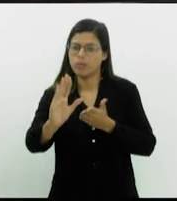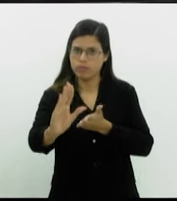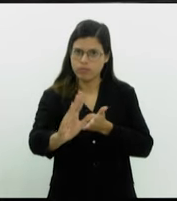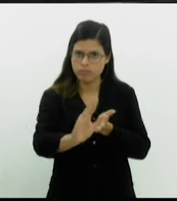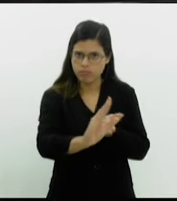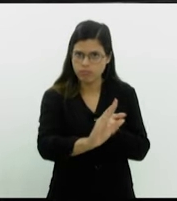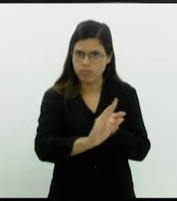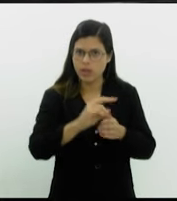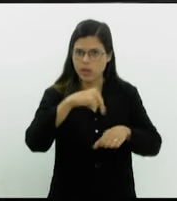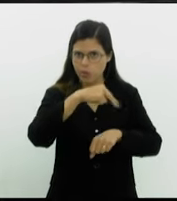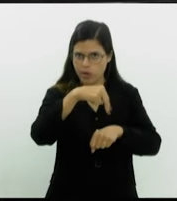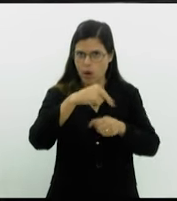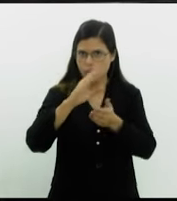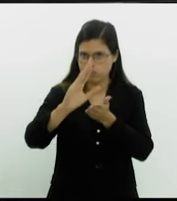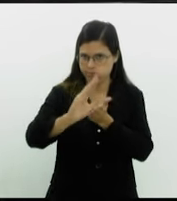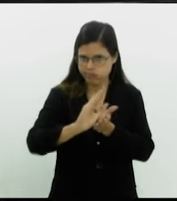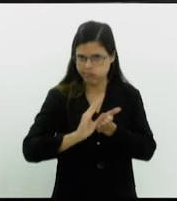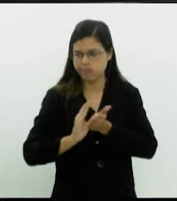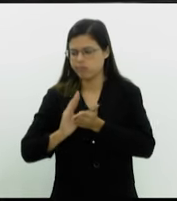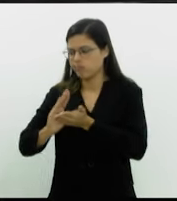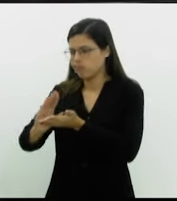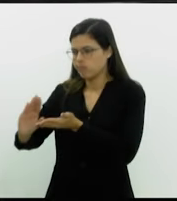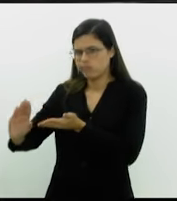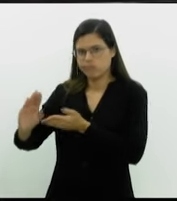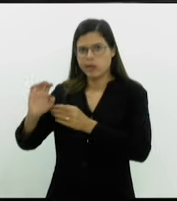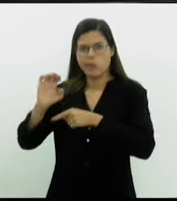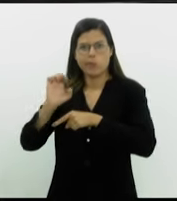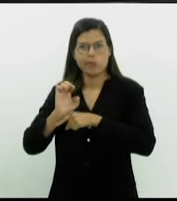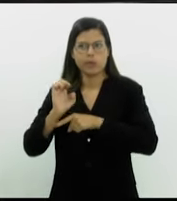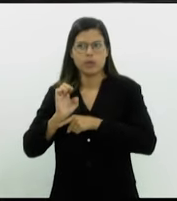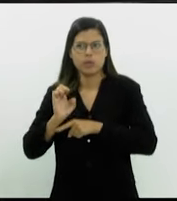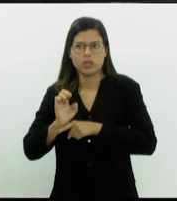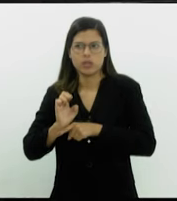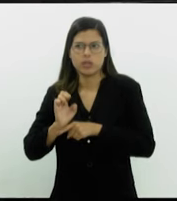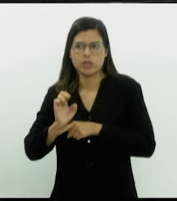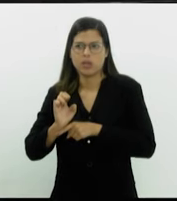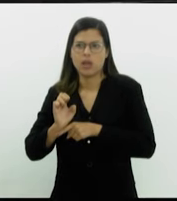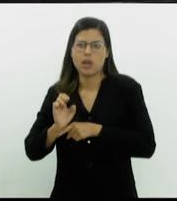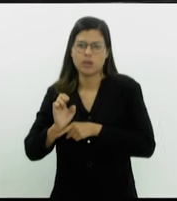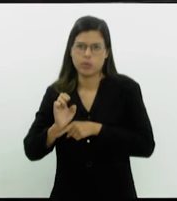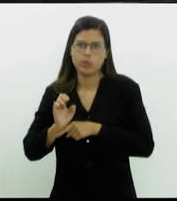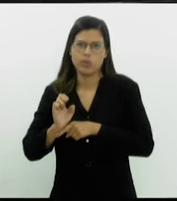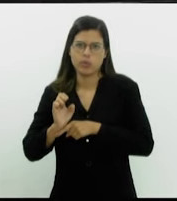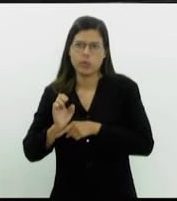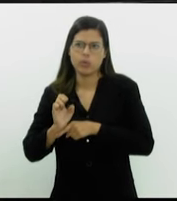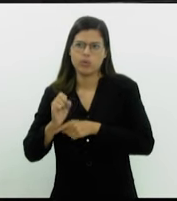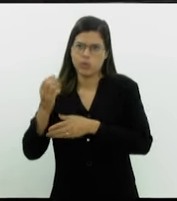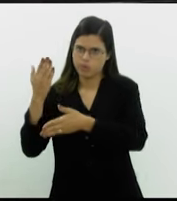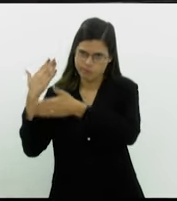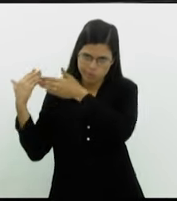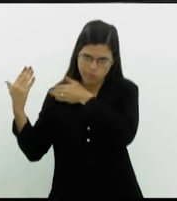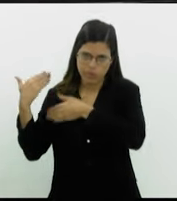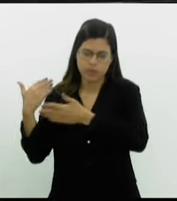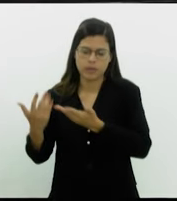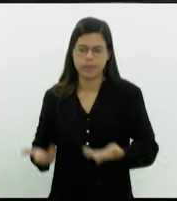para o Estado, evidentemente em tempos pretéritos.